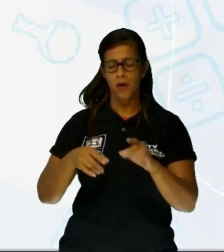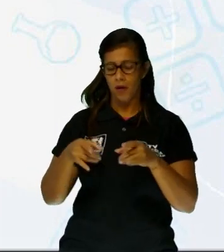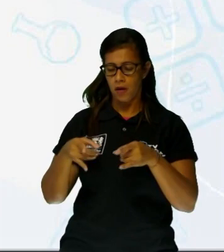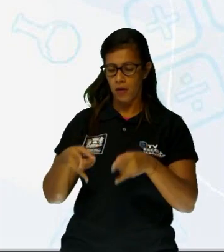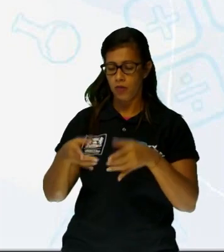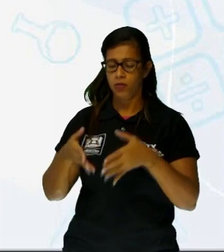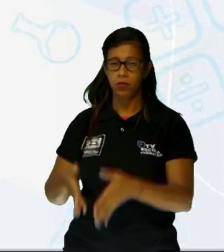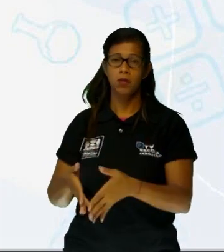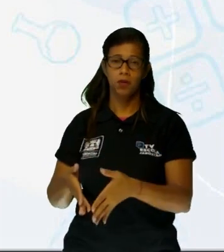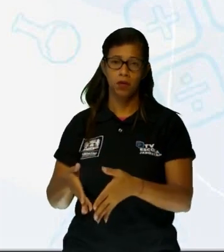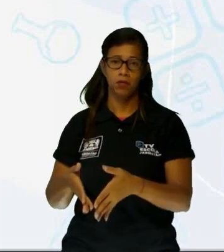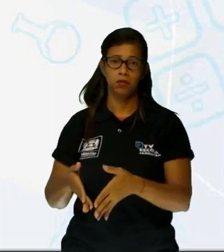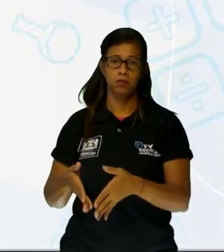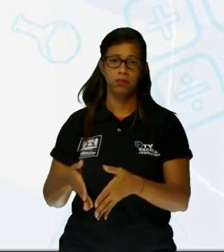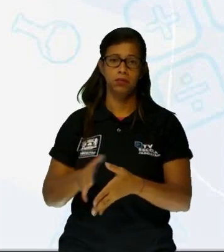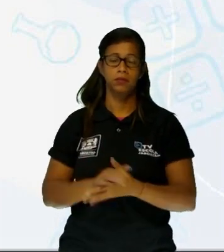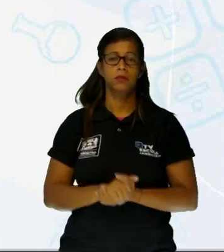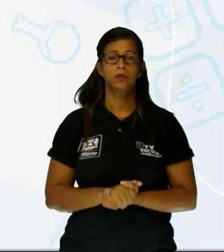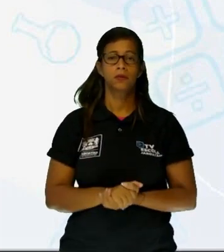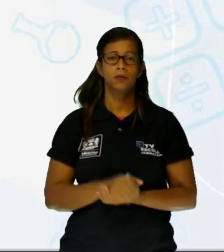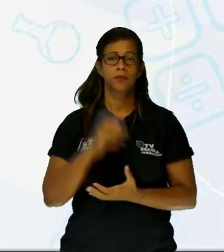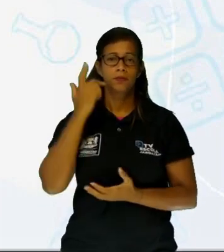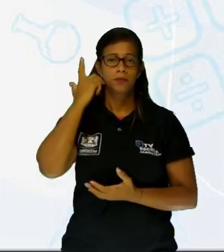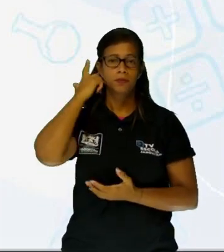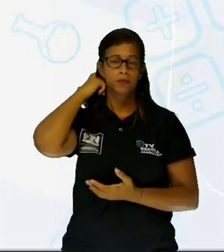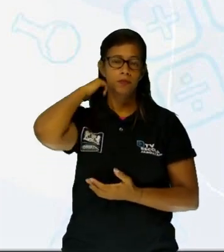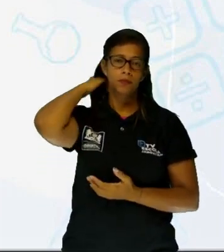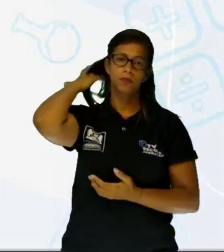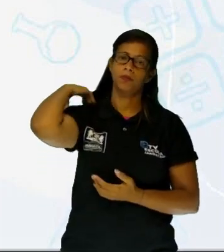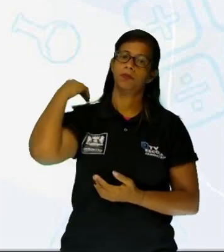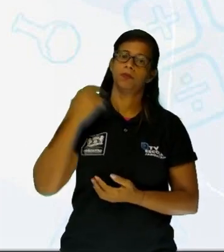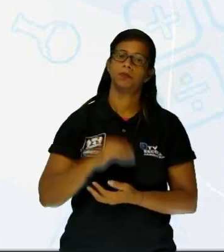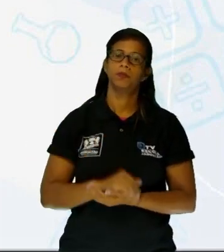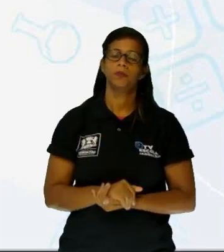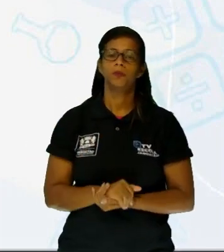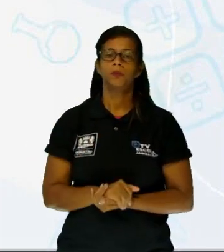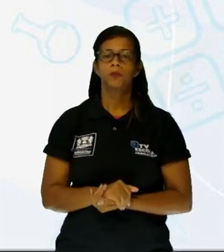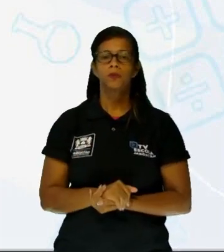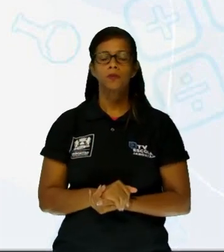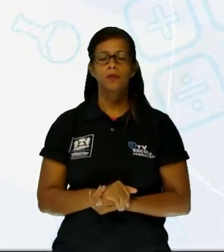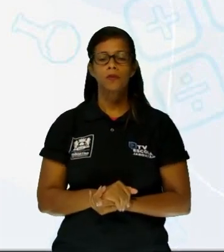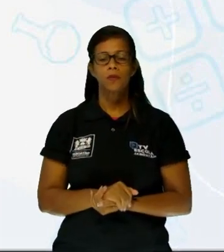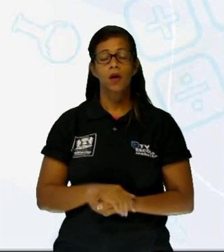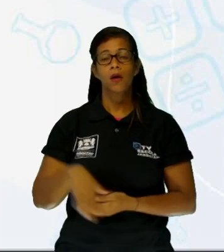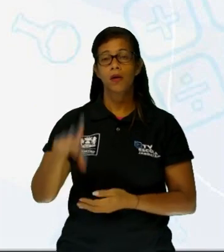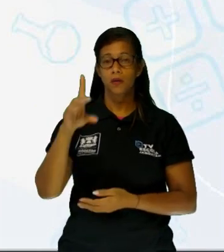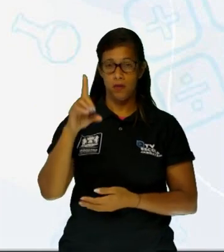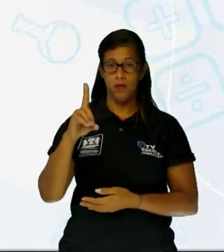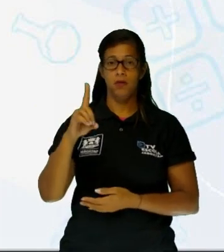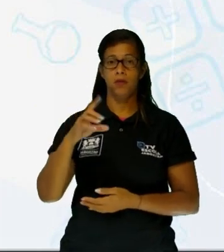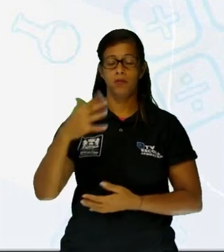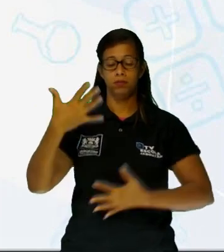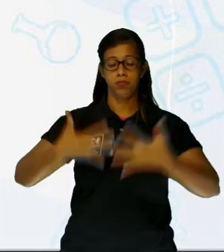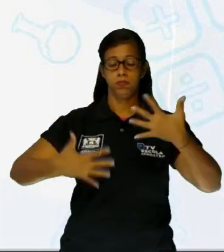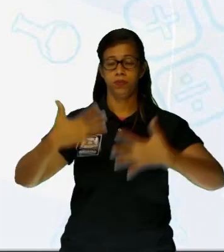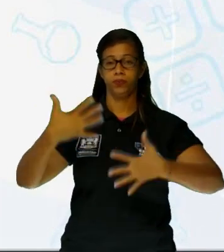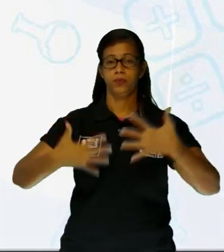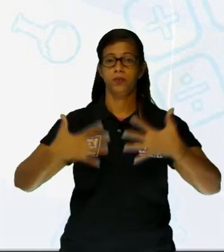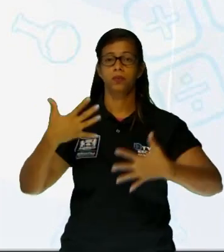Então, já que a ideia era chamar a atenção, tinha que ser um lugar bem visível, né? Letra D. Um confronto entre Boa Viagem e os outros bairros.